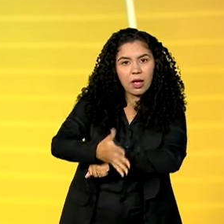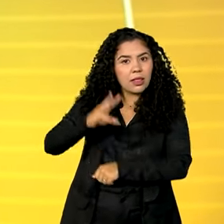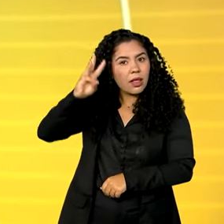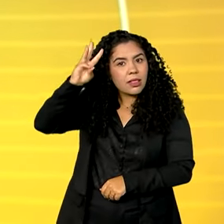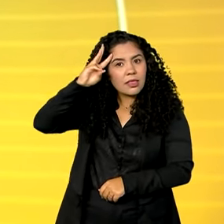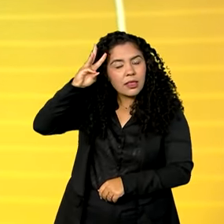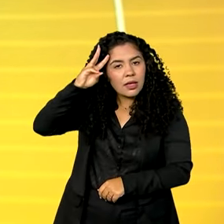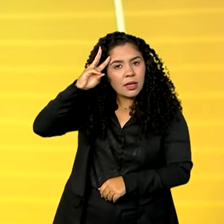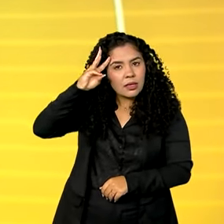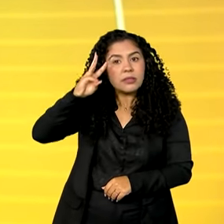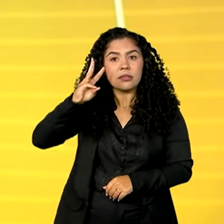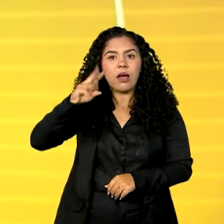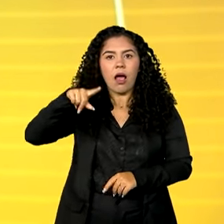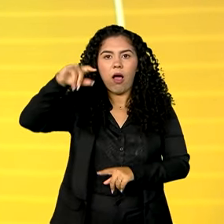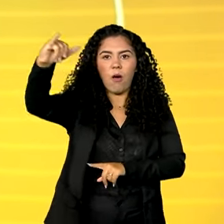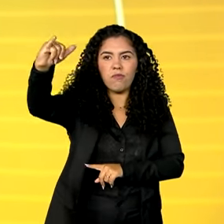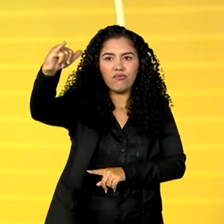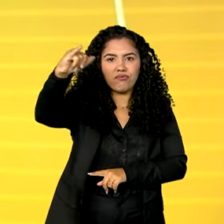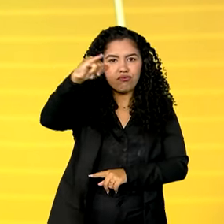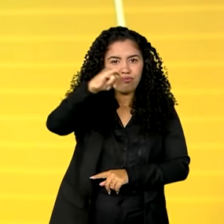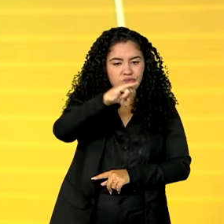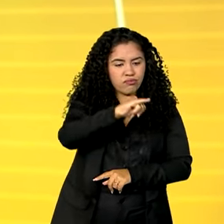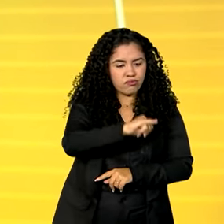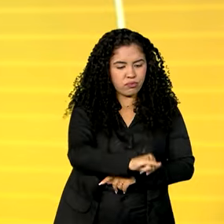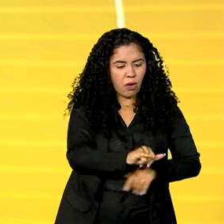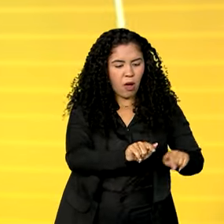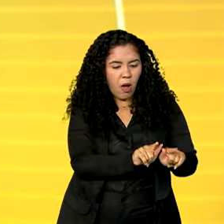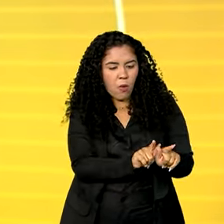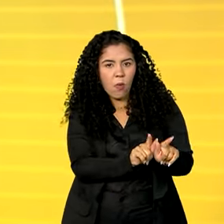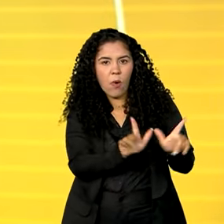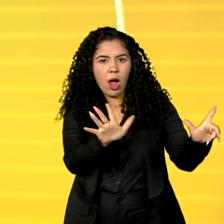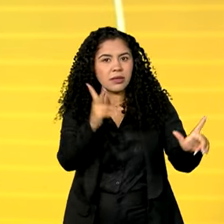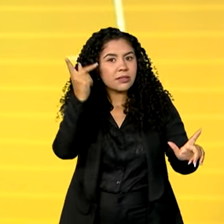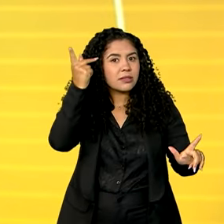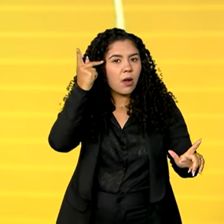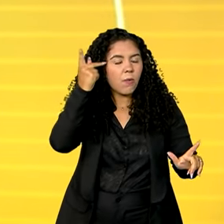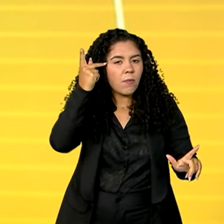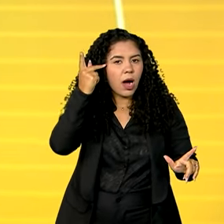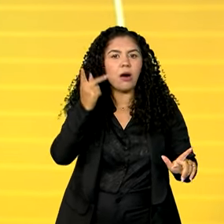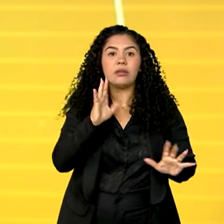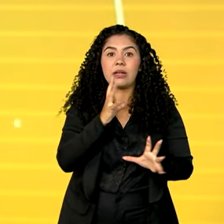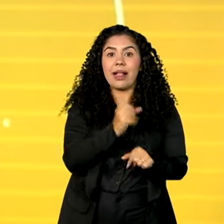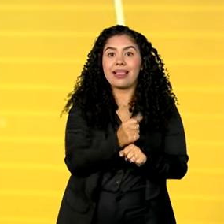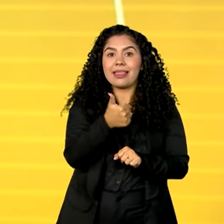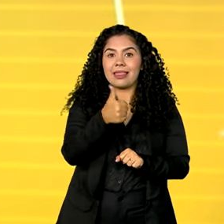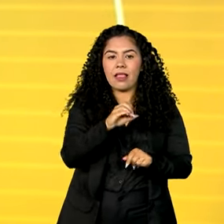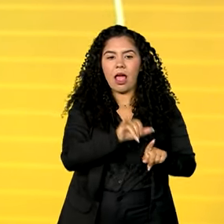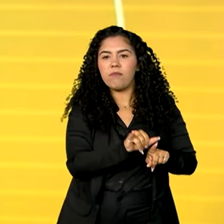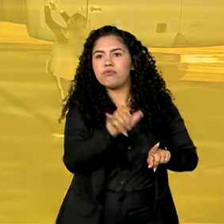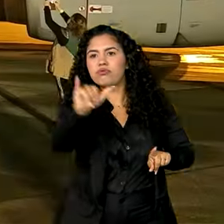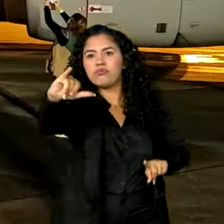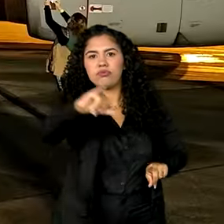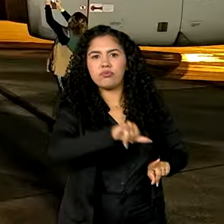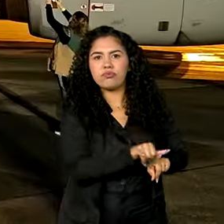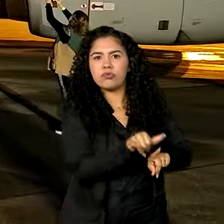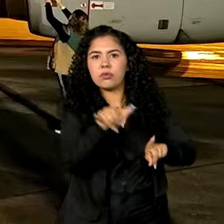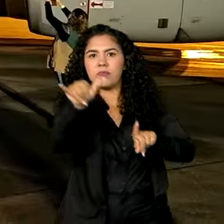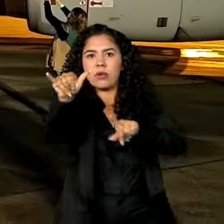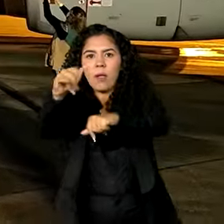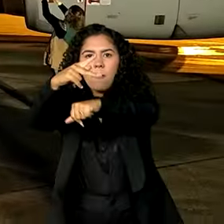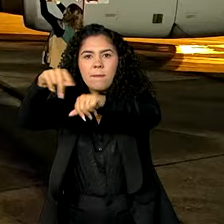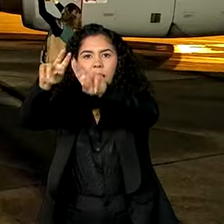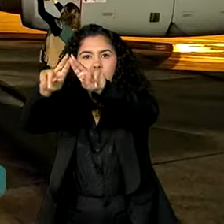-feira, na base aérea de São Paulo, em Guarulhos, o décimo voo de repatriação de brasileiros do Líbano. A aeronave